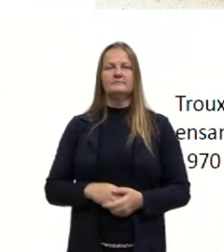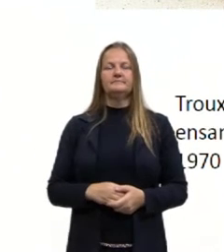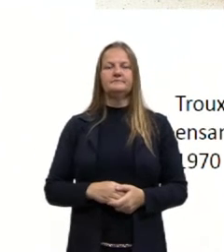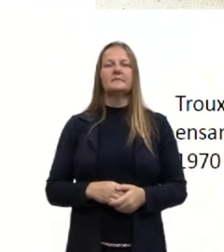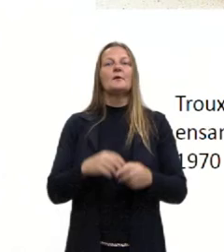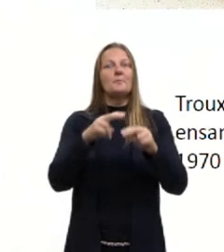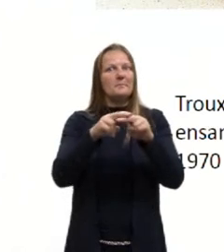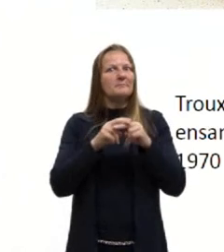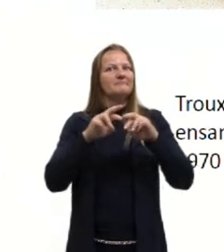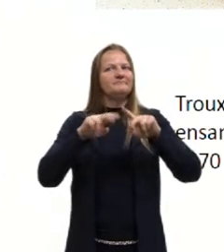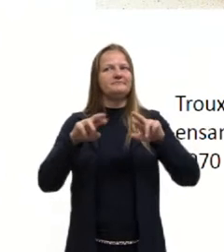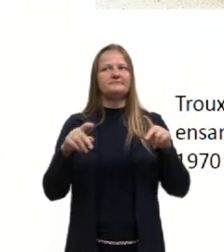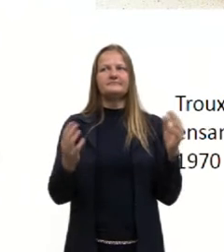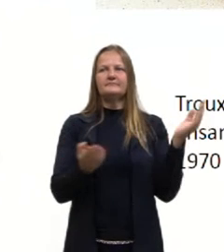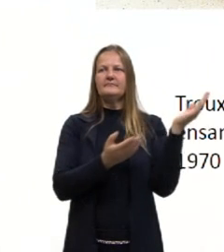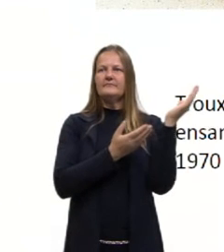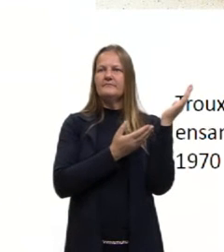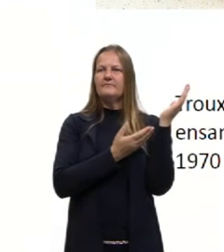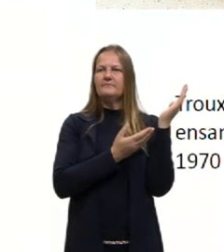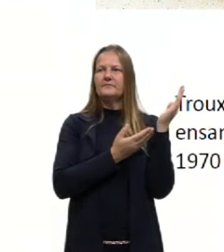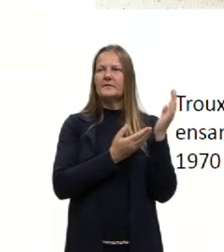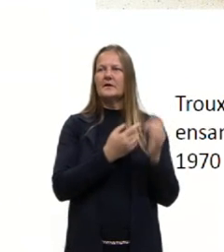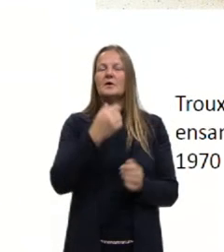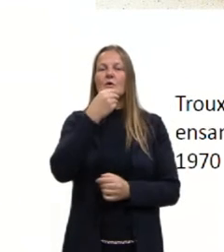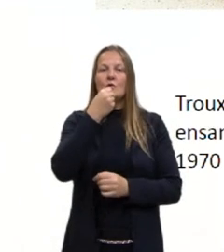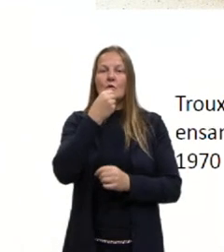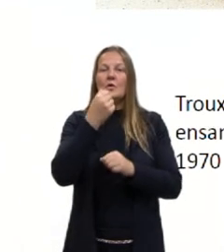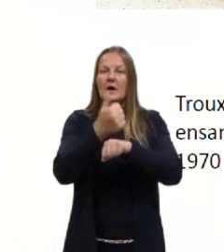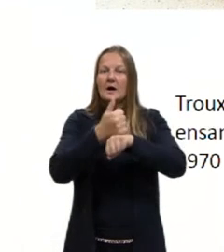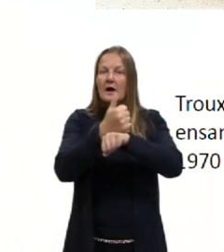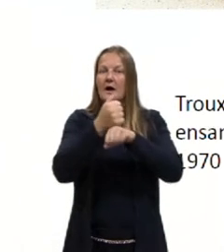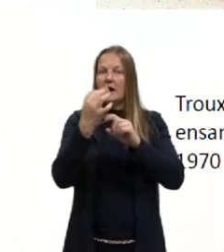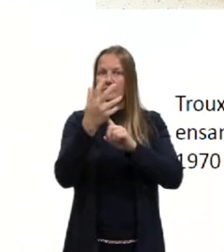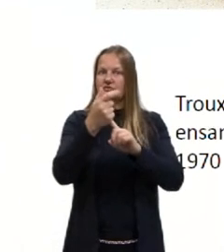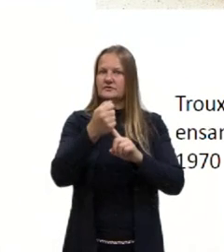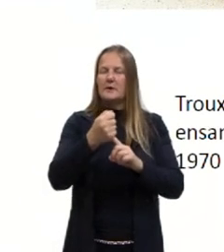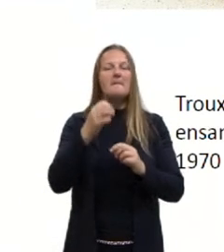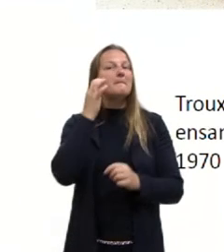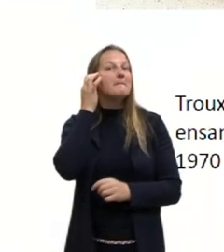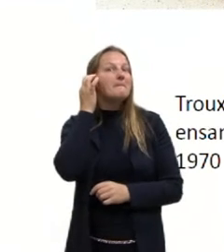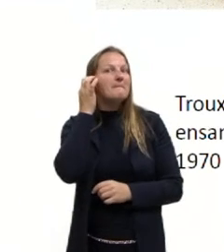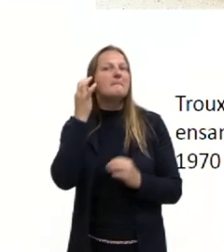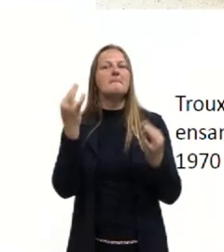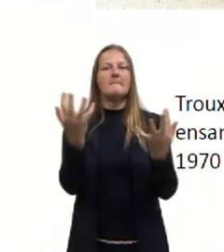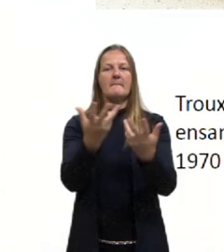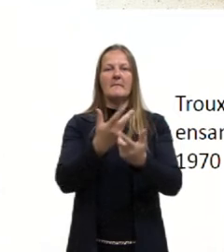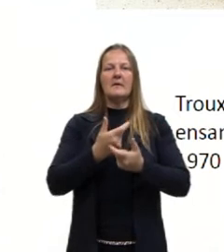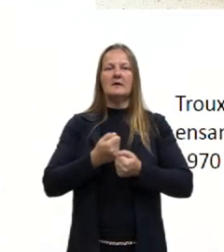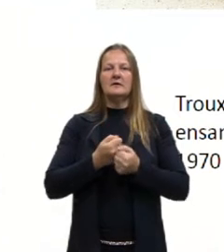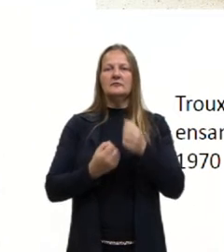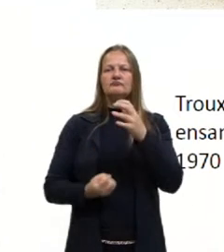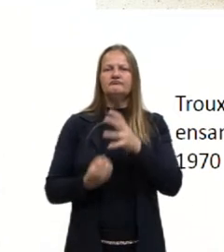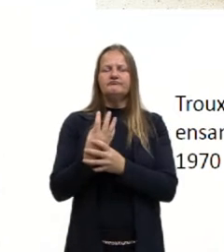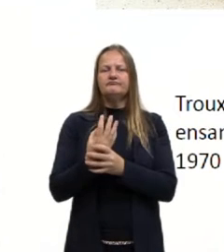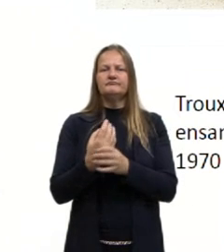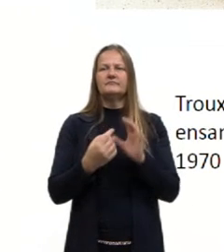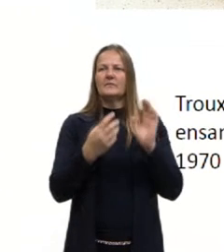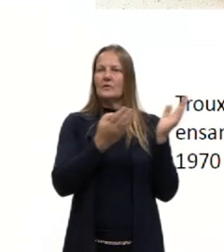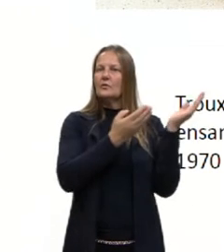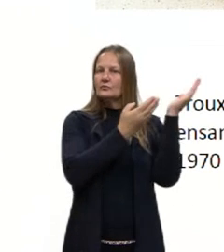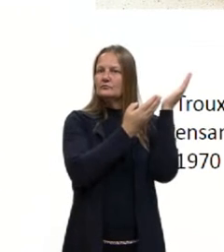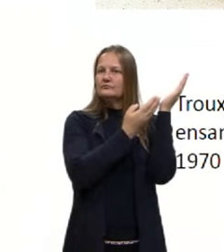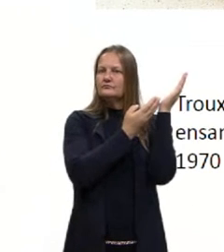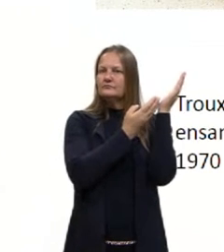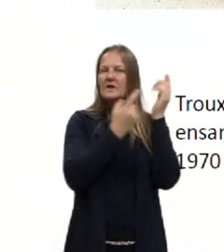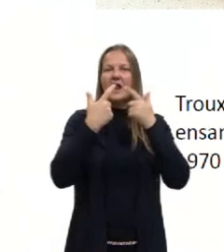Então, com isso, nós temos esse artista maravilhoso, Arthur Barril, que faz uma intervenção artística, aquela